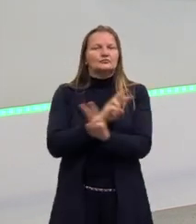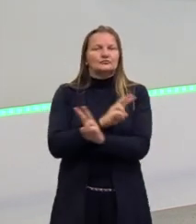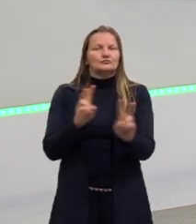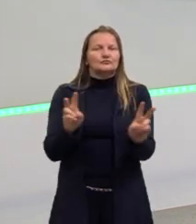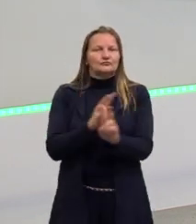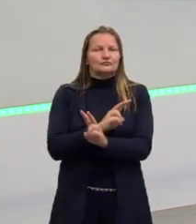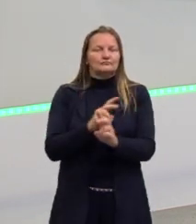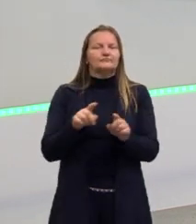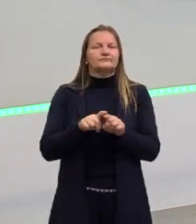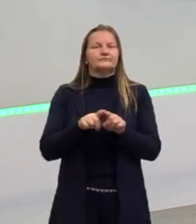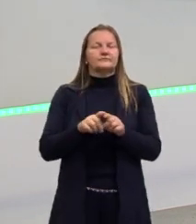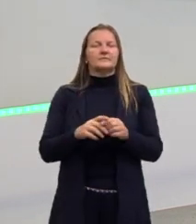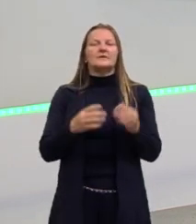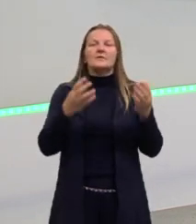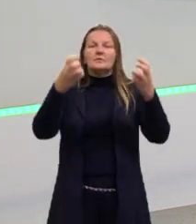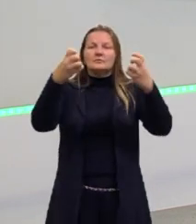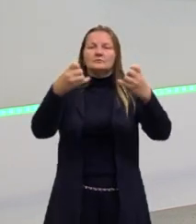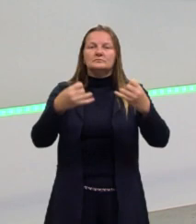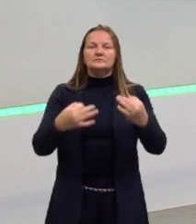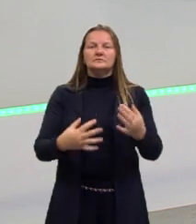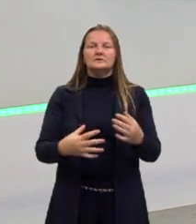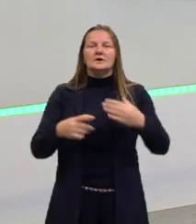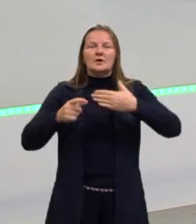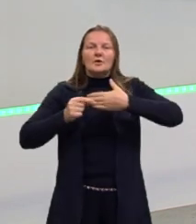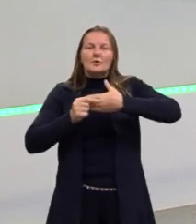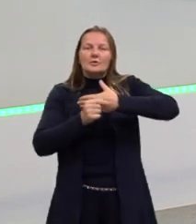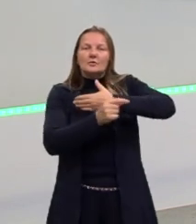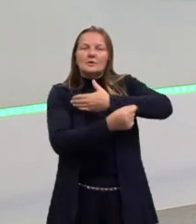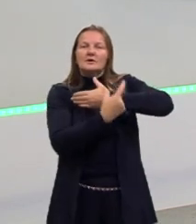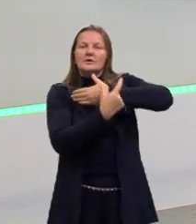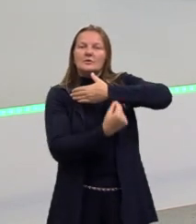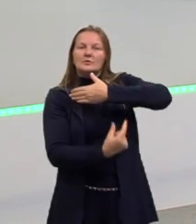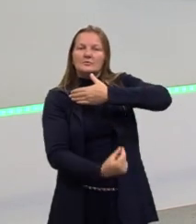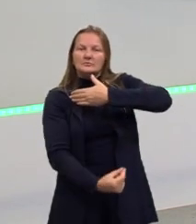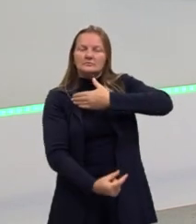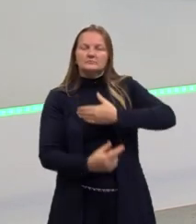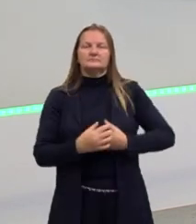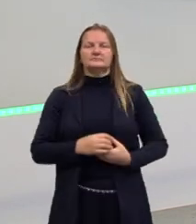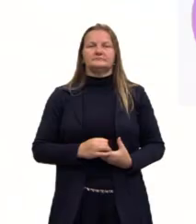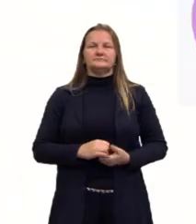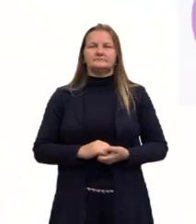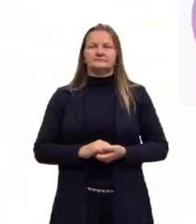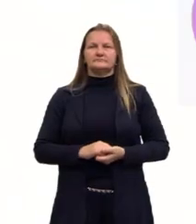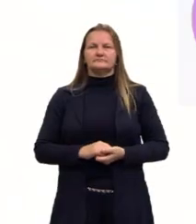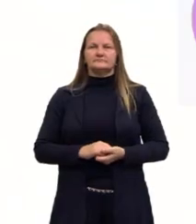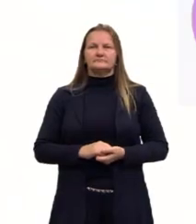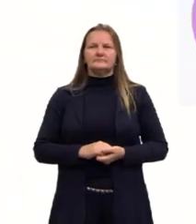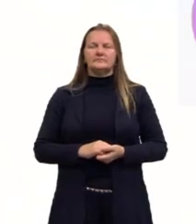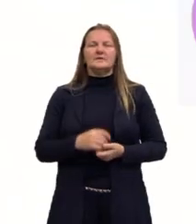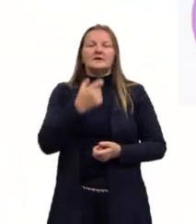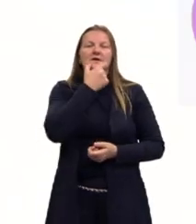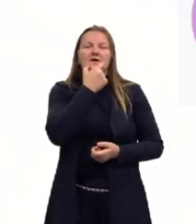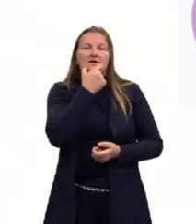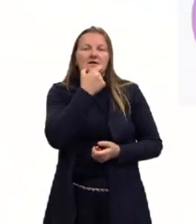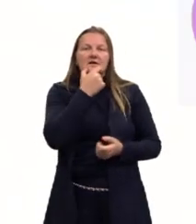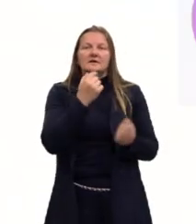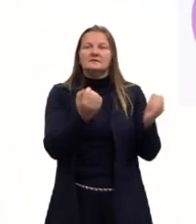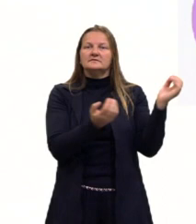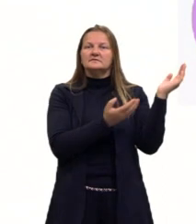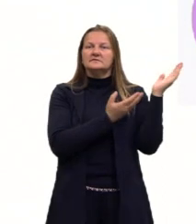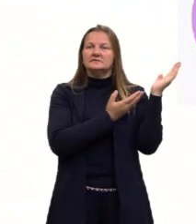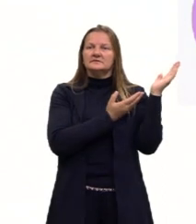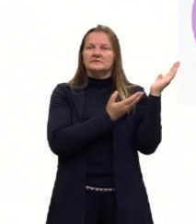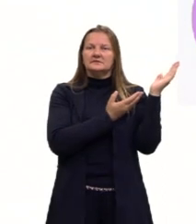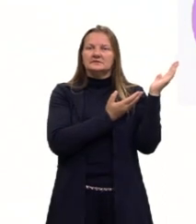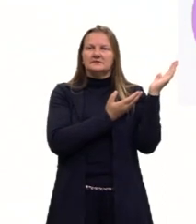Vamos então falar um pouquinho sobre coerência e coesão. Em inglês nós chamamos de coherence